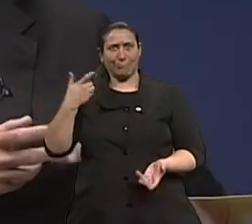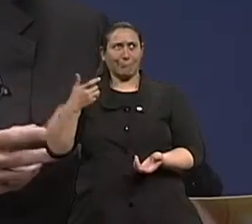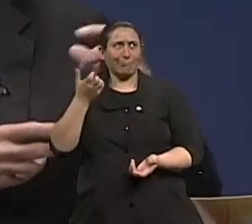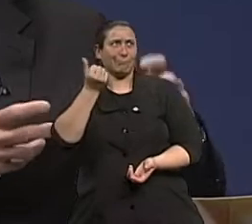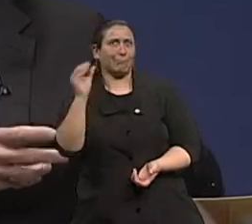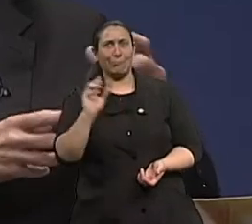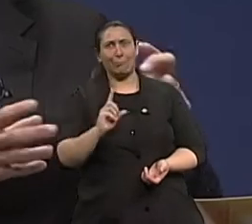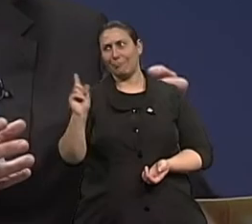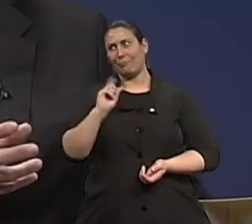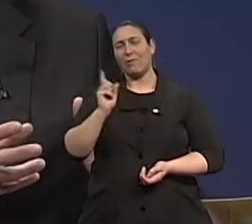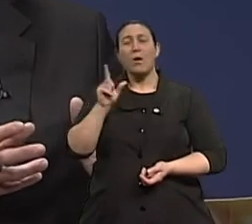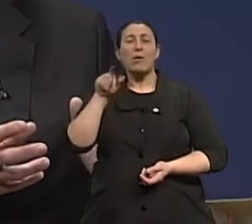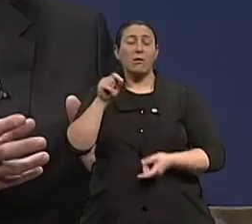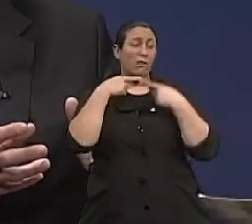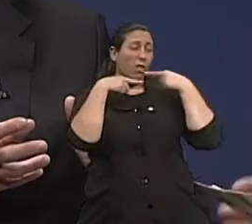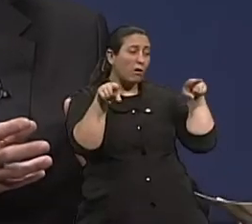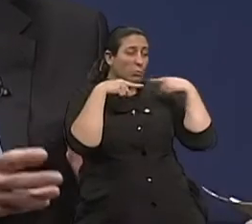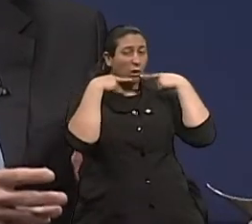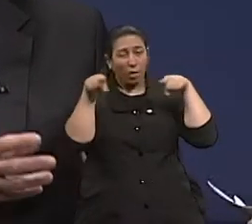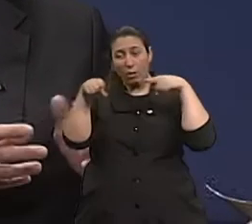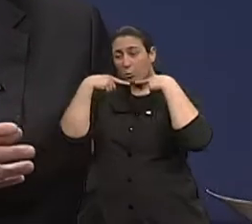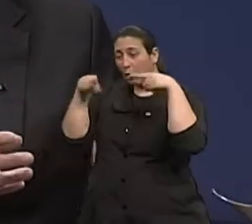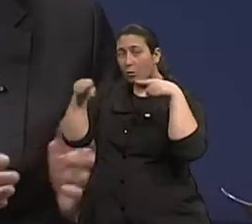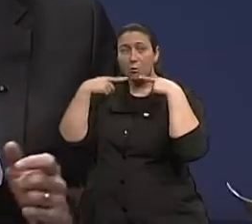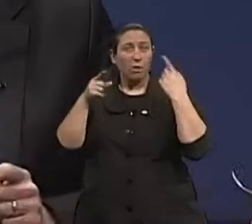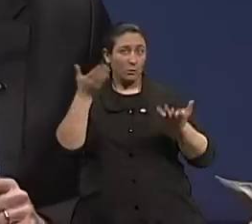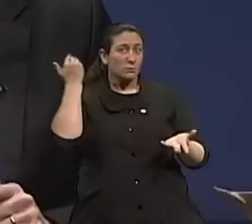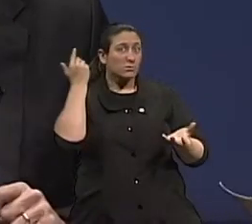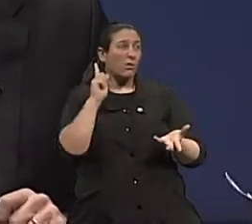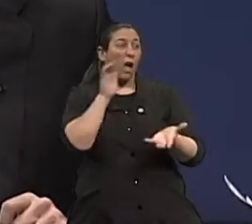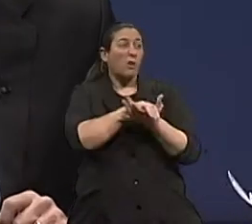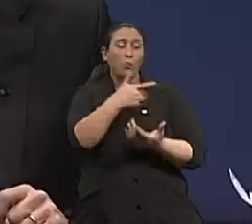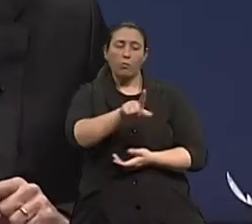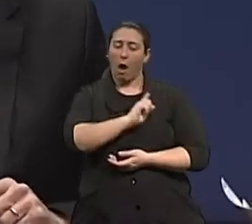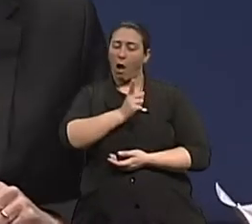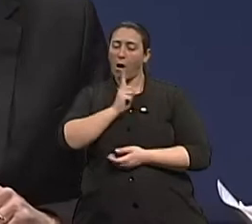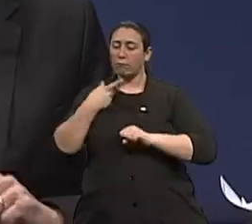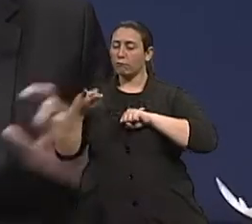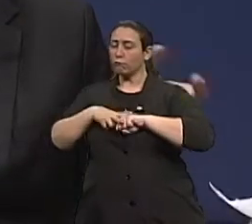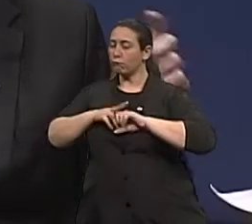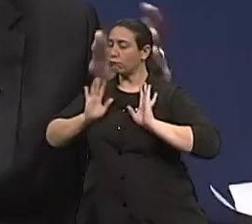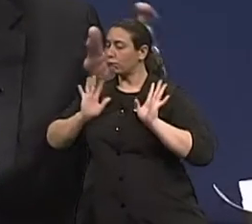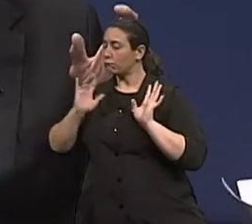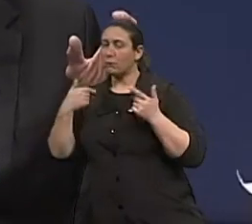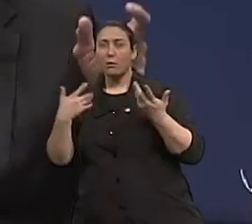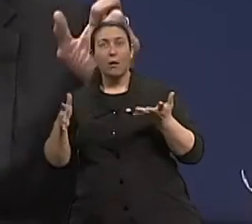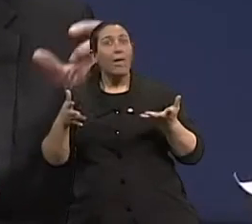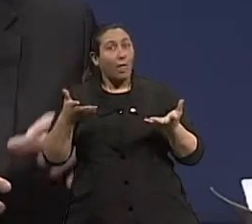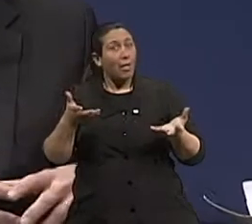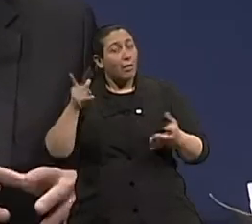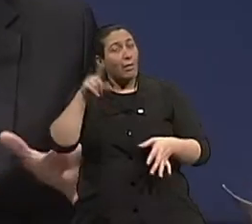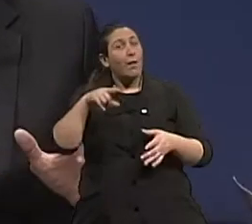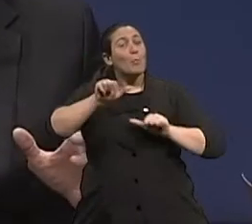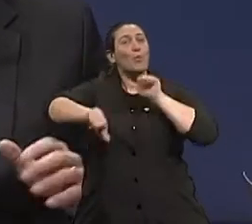Não, o idoso do passado era quem ficava reclamando, não é? E pautando, repito, a vida através da idade cronológica. Eu acho que essa é a grande diferença